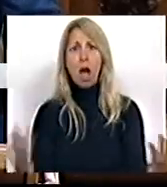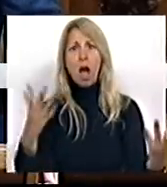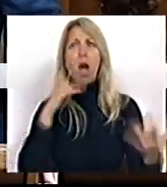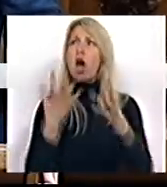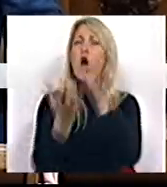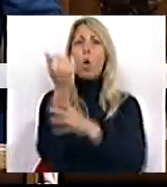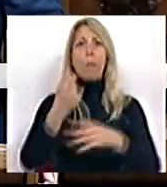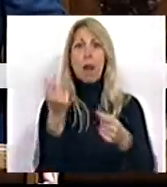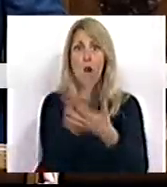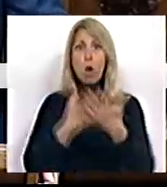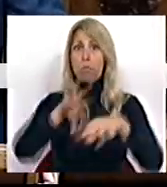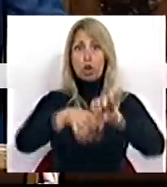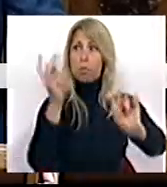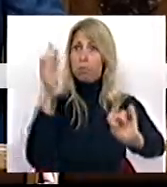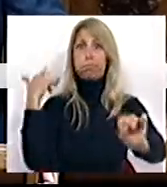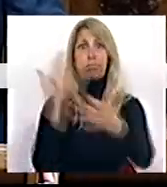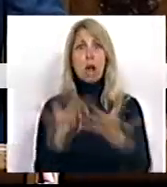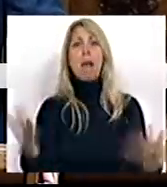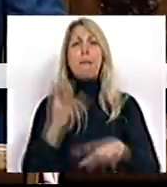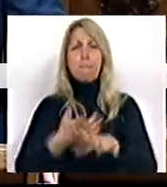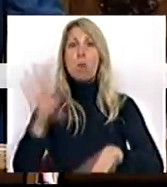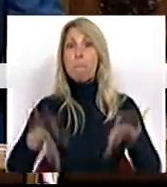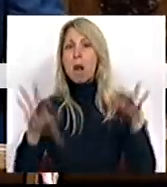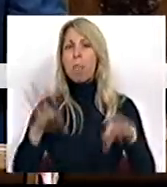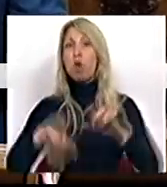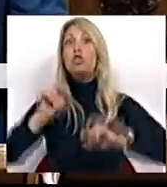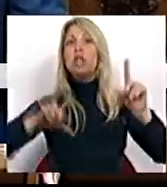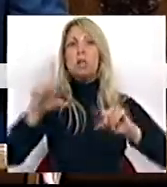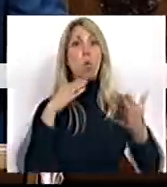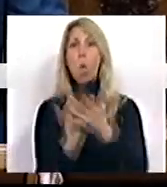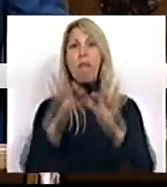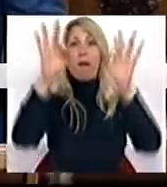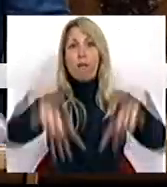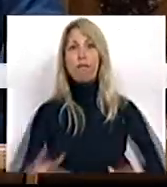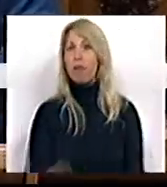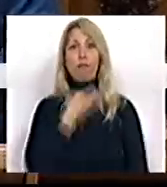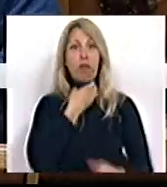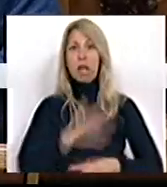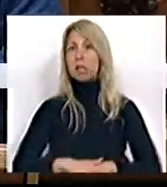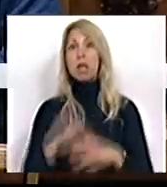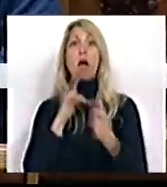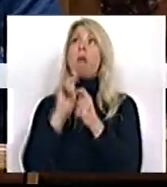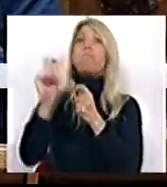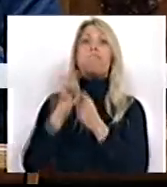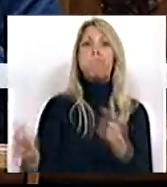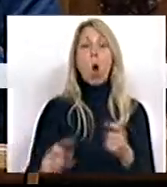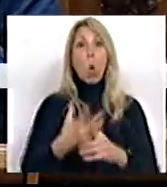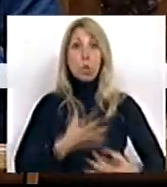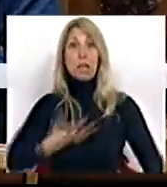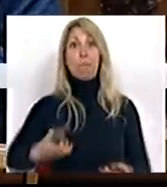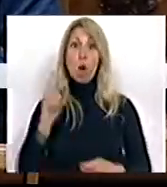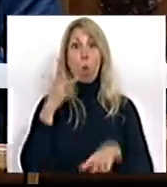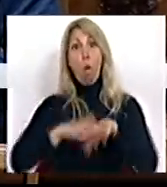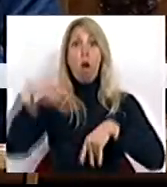anos. Mesmo sabendo que a manipulação das estatísticas não trava as falências, as insolvências, o desemprego ou a emigração.